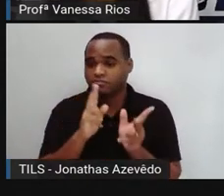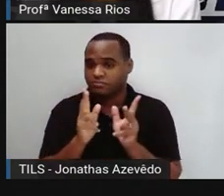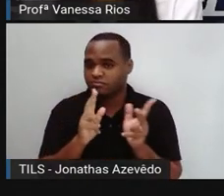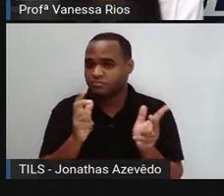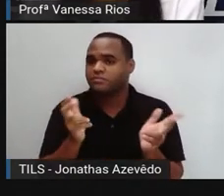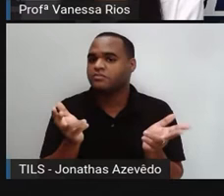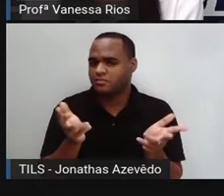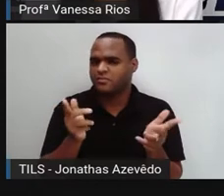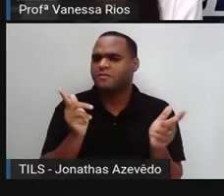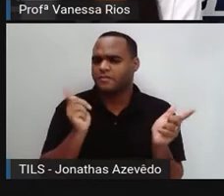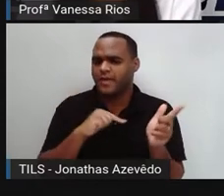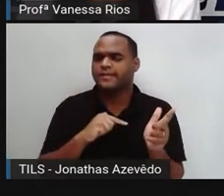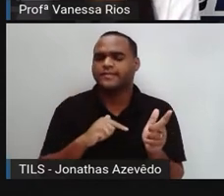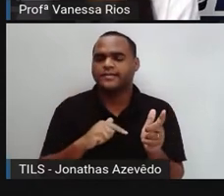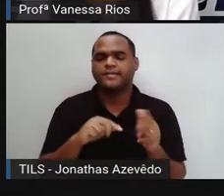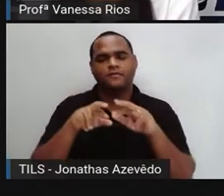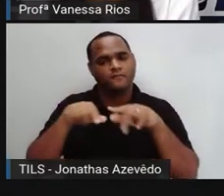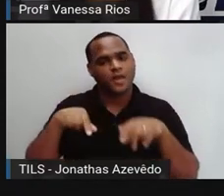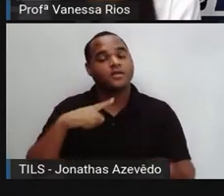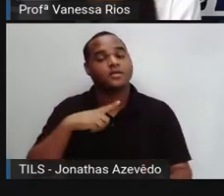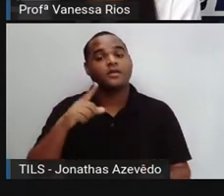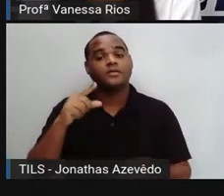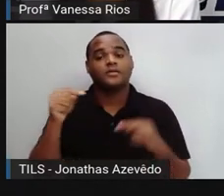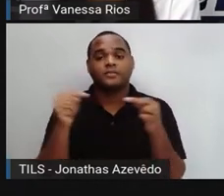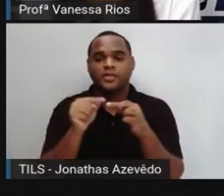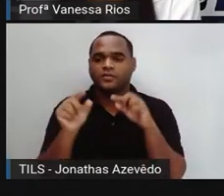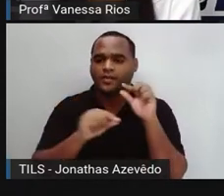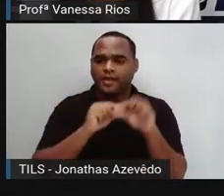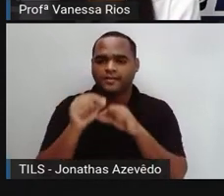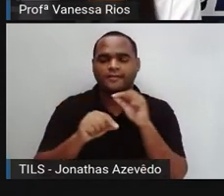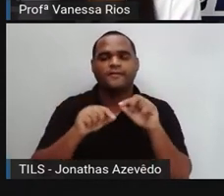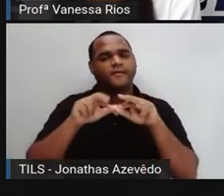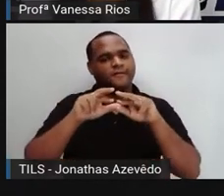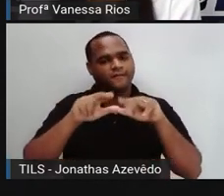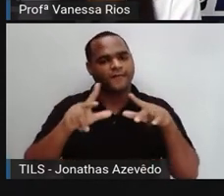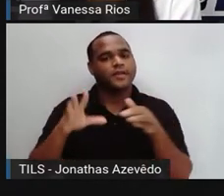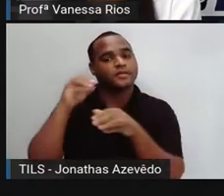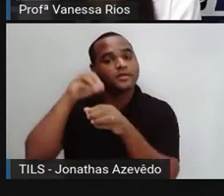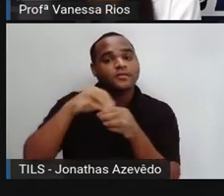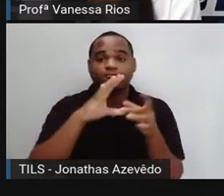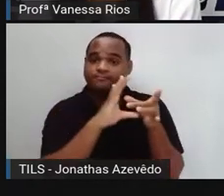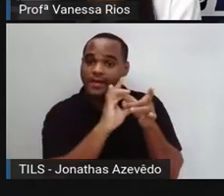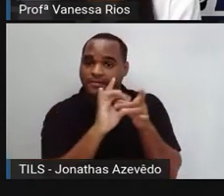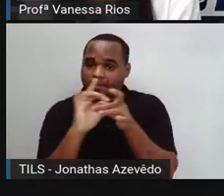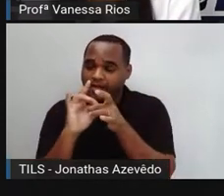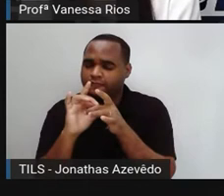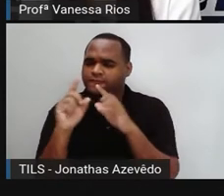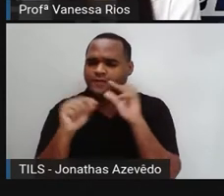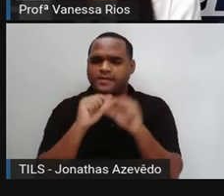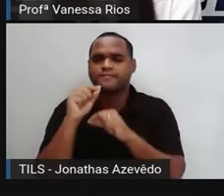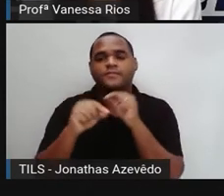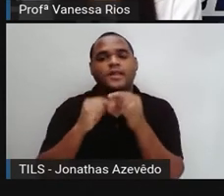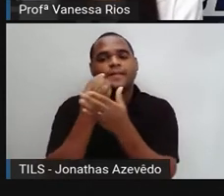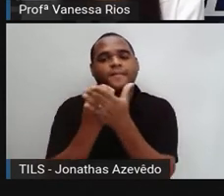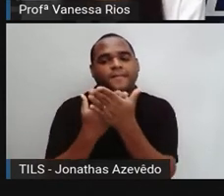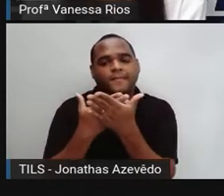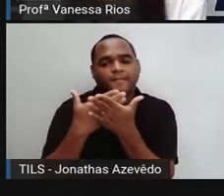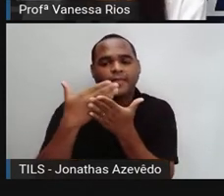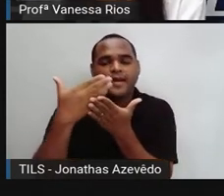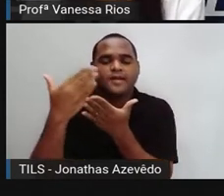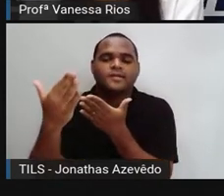Então, tudo isso aí faz parte dos signos, né? Do contexto que produz, que